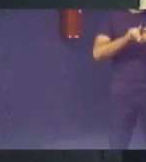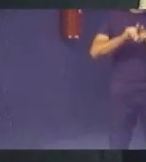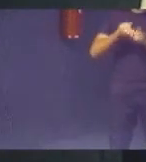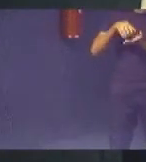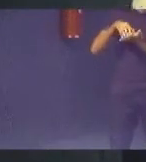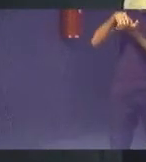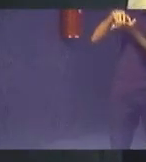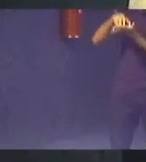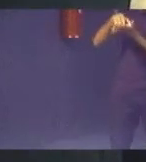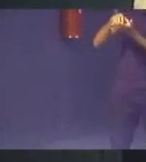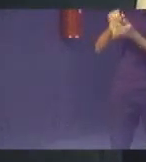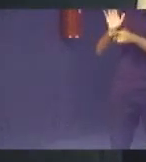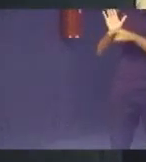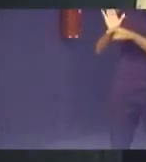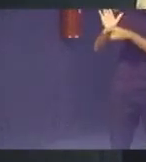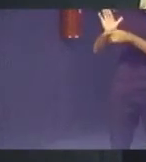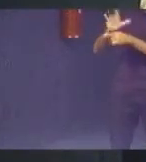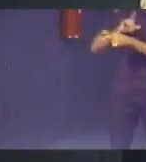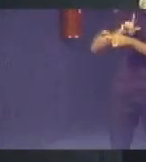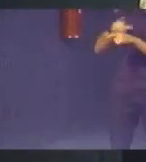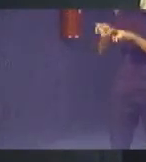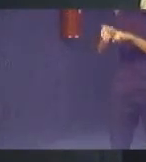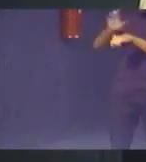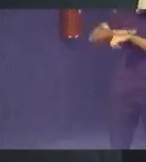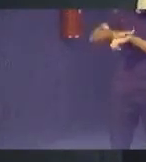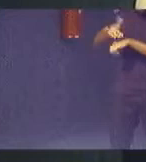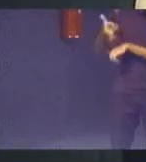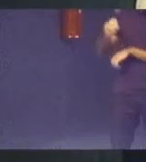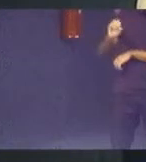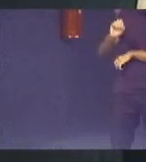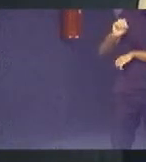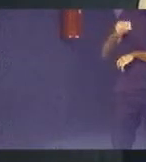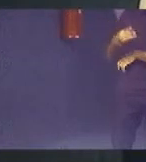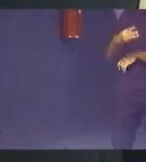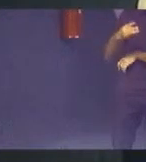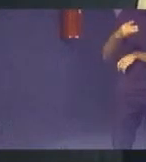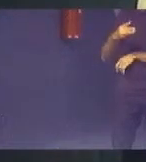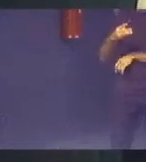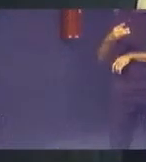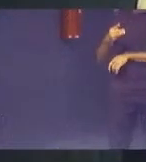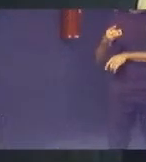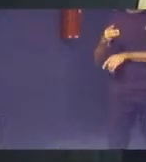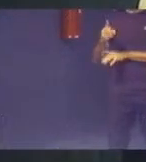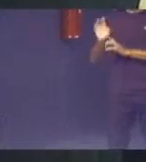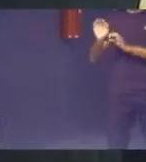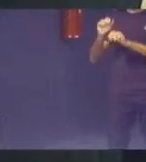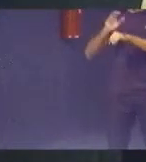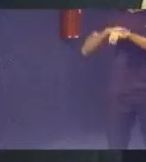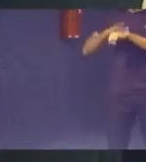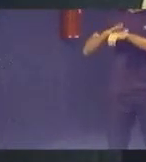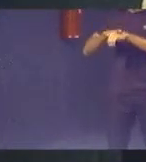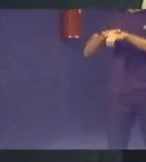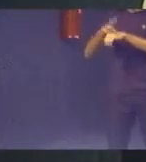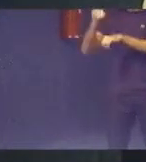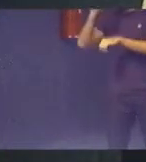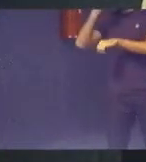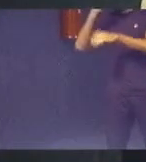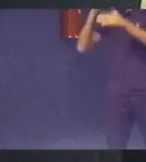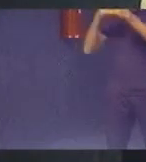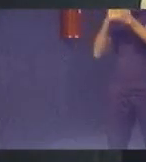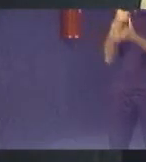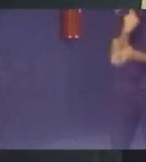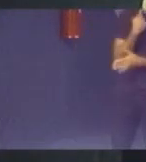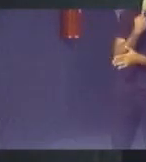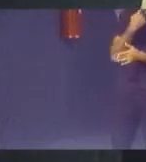funciona também desde 2003 e funciona de segunda a sexta ali junto nas varas de família